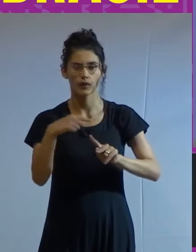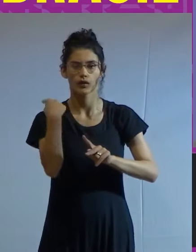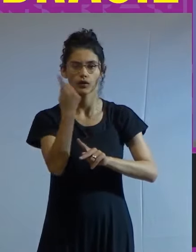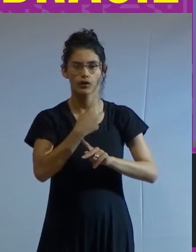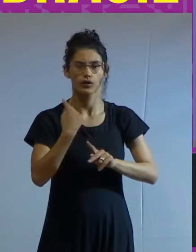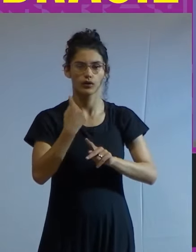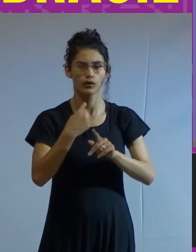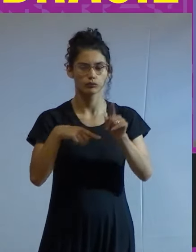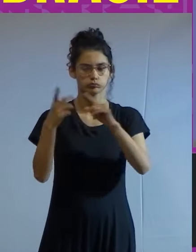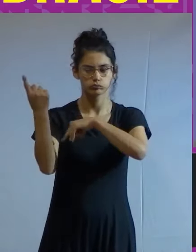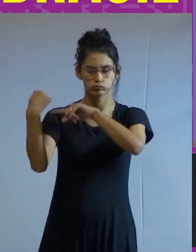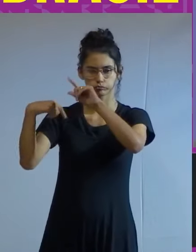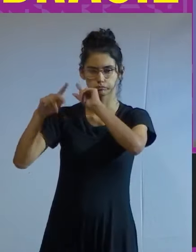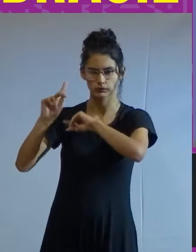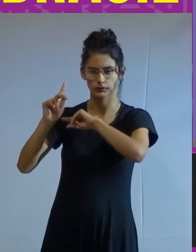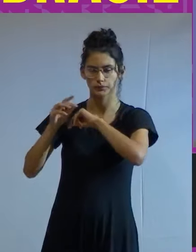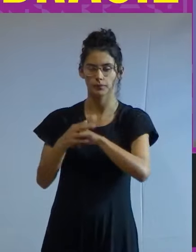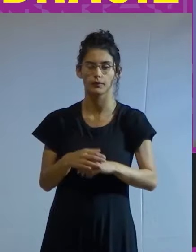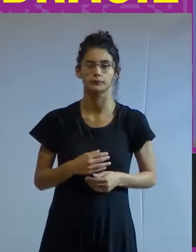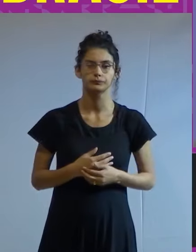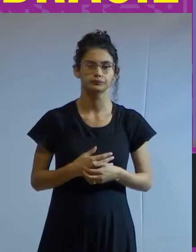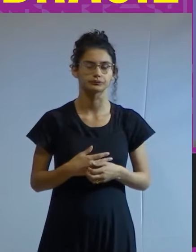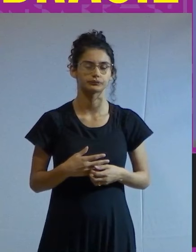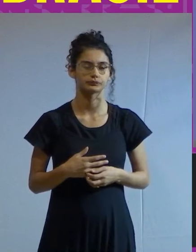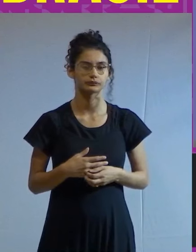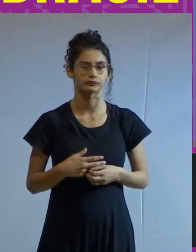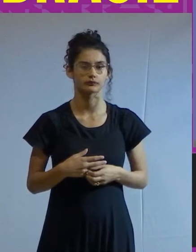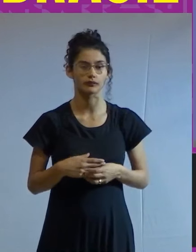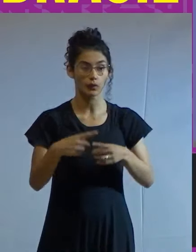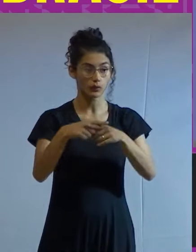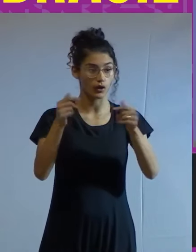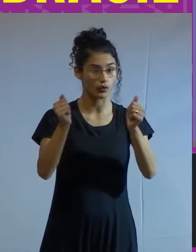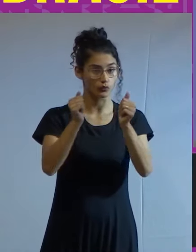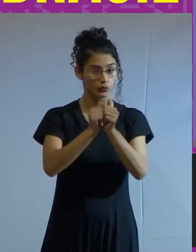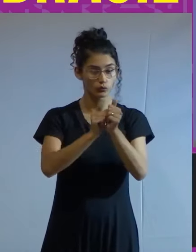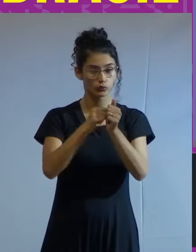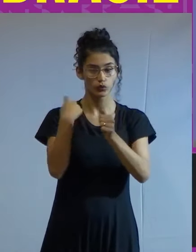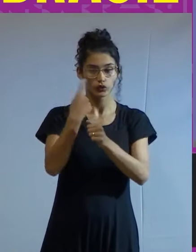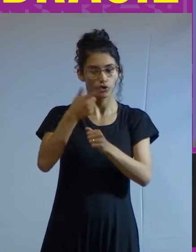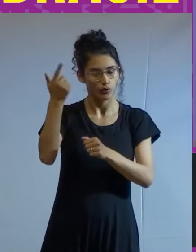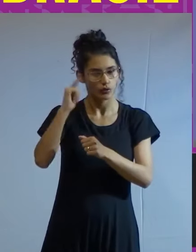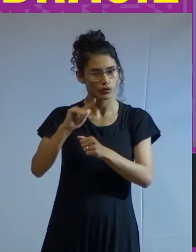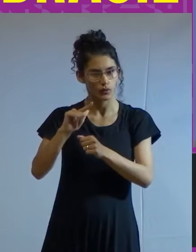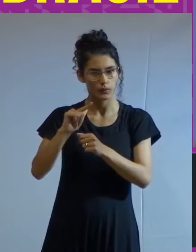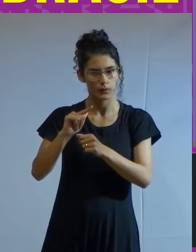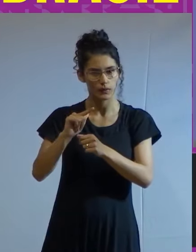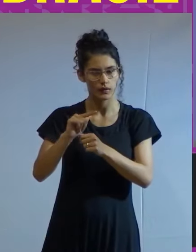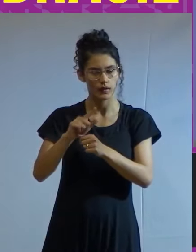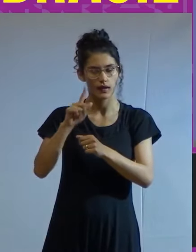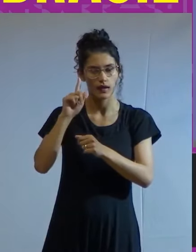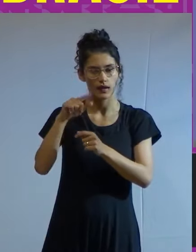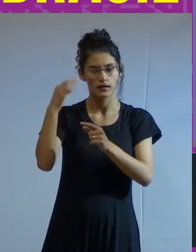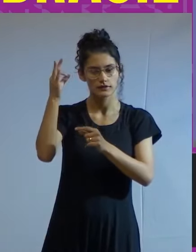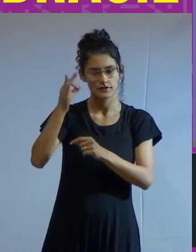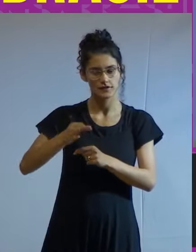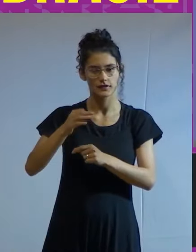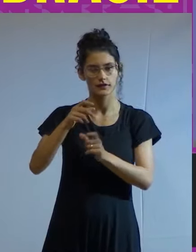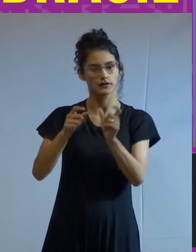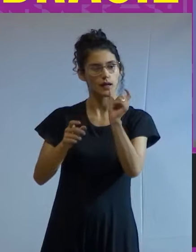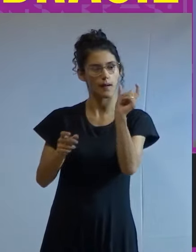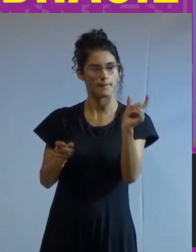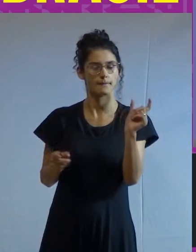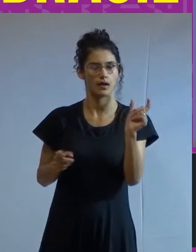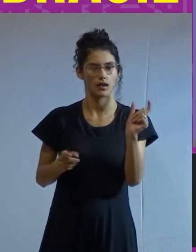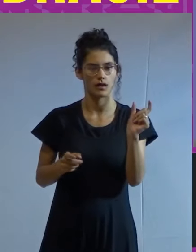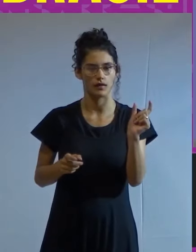a nossa revolução, porque na cruzada santa em que batalhamos é a artilharia a palavra,